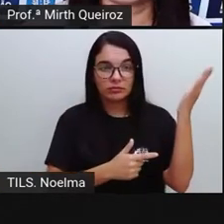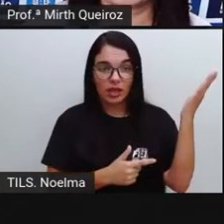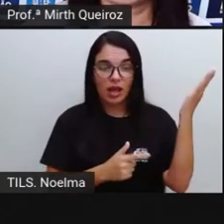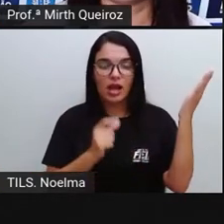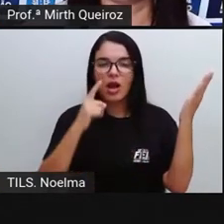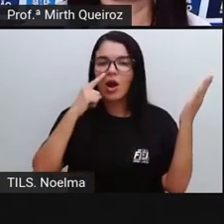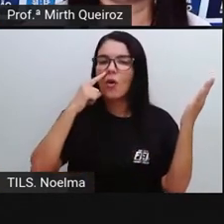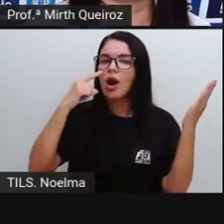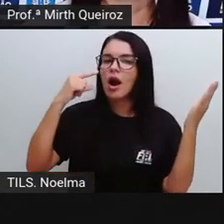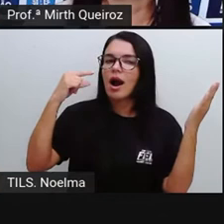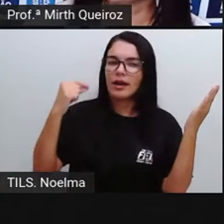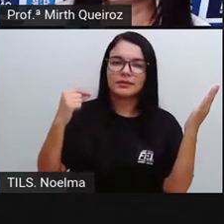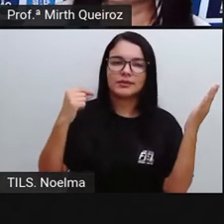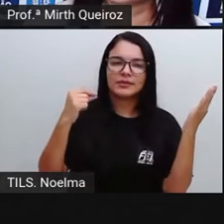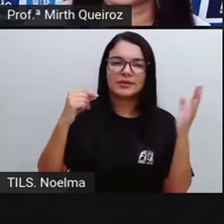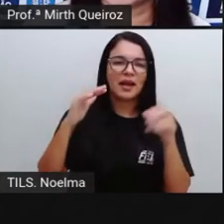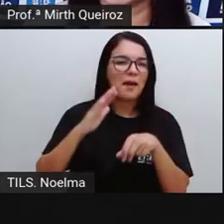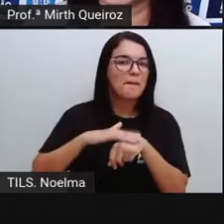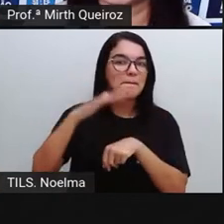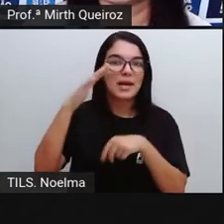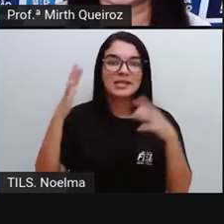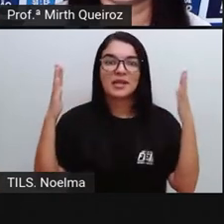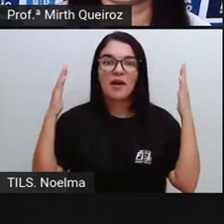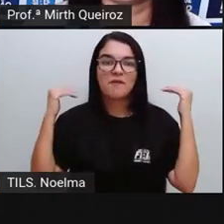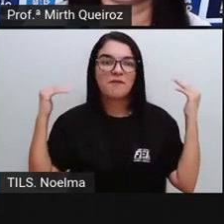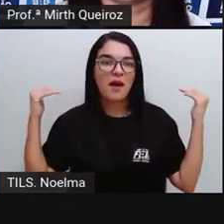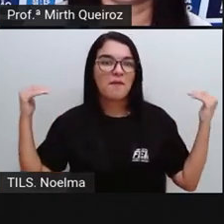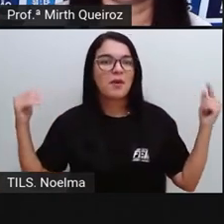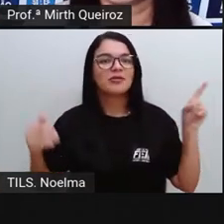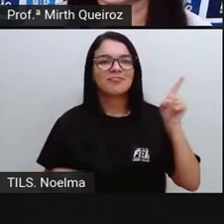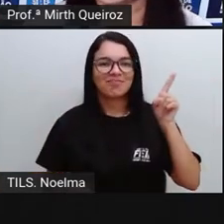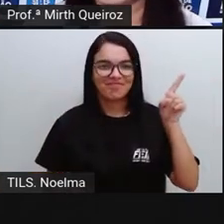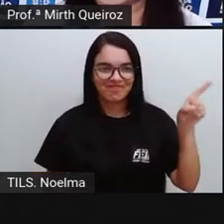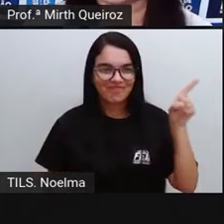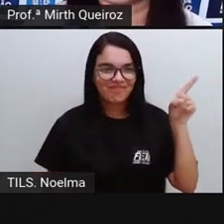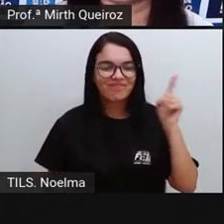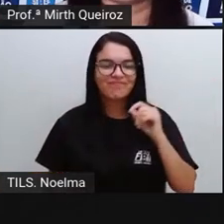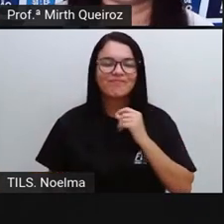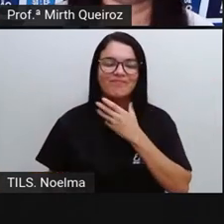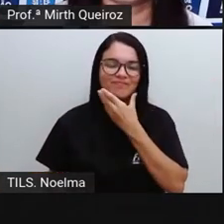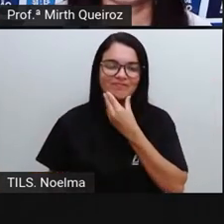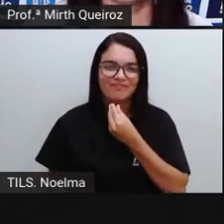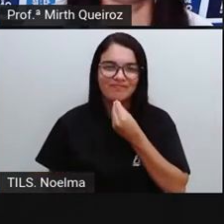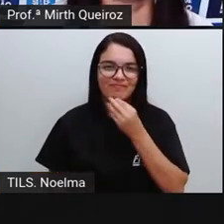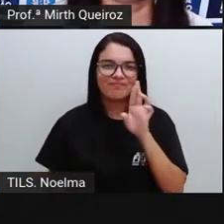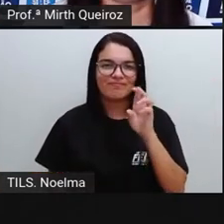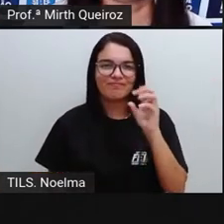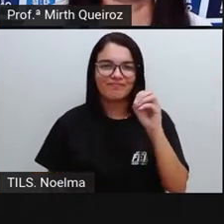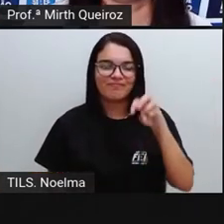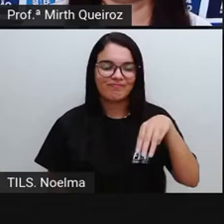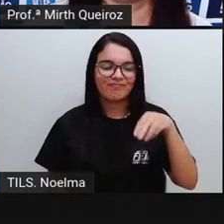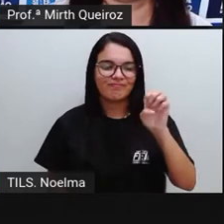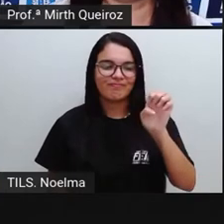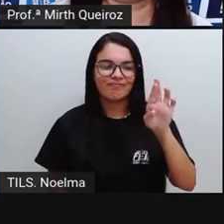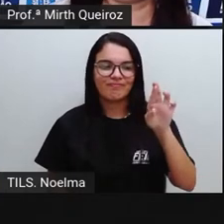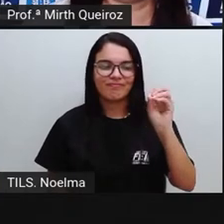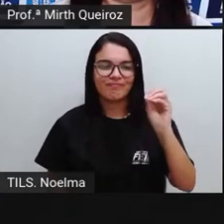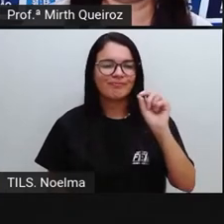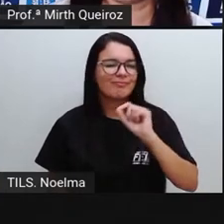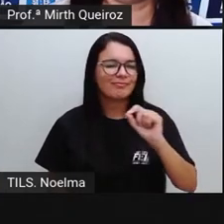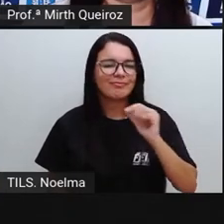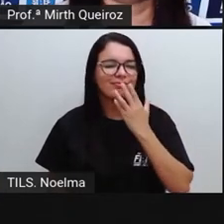Gato, é uma das obras mais famosas desse artista, né? Esse artista plástico brasileiro, com um colorido